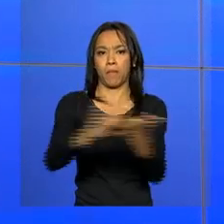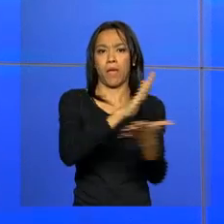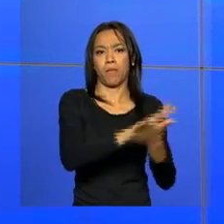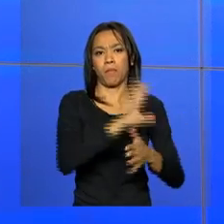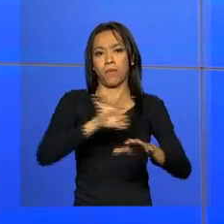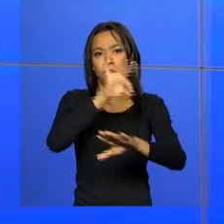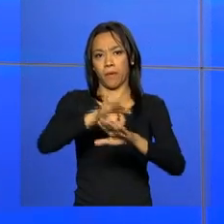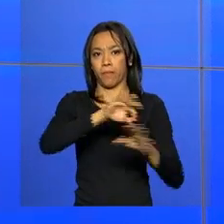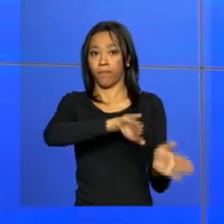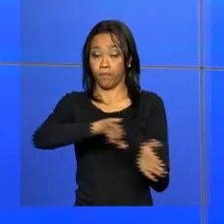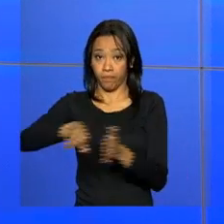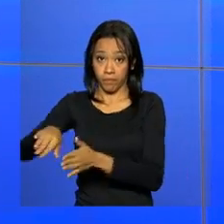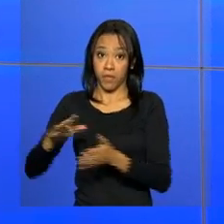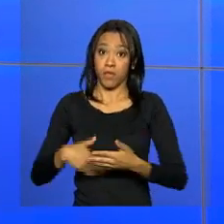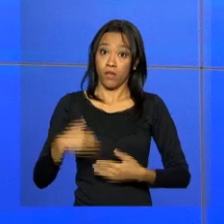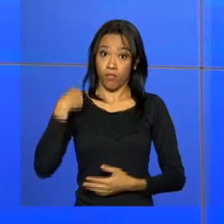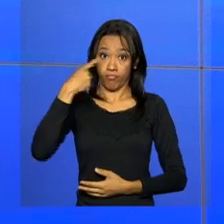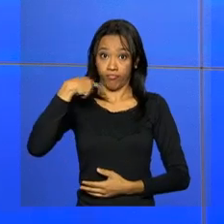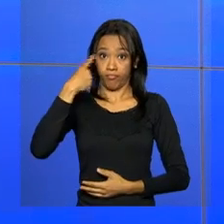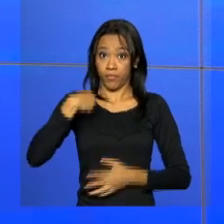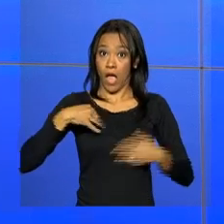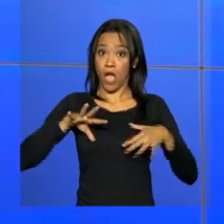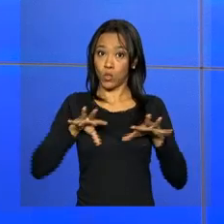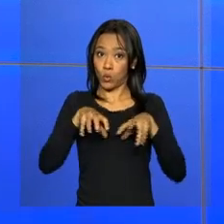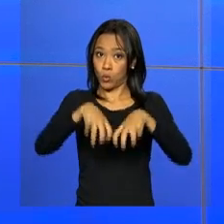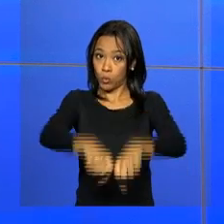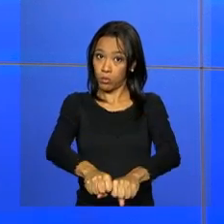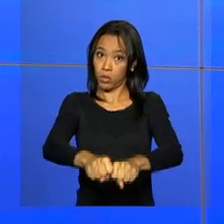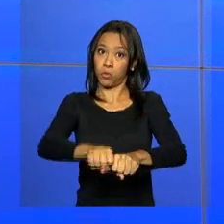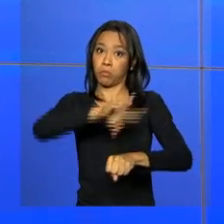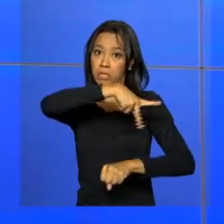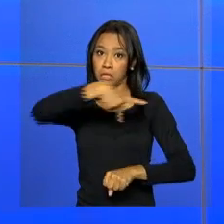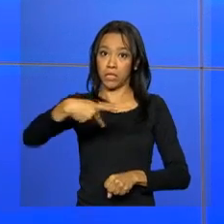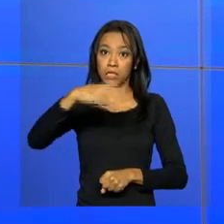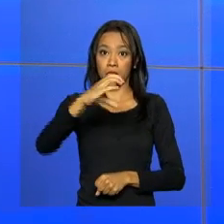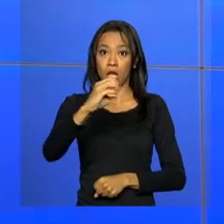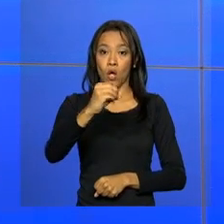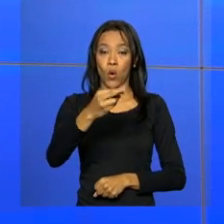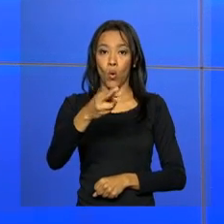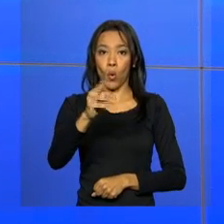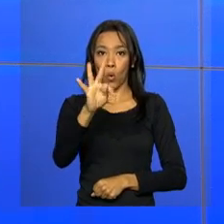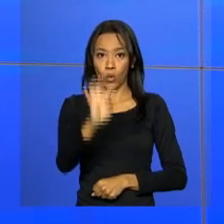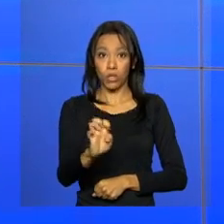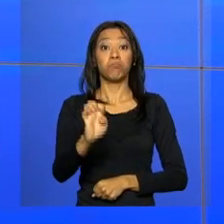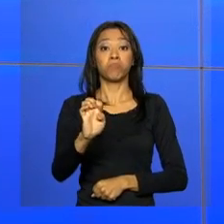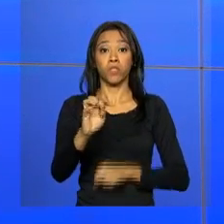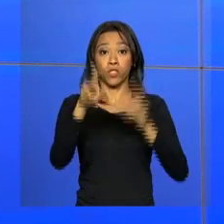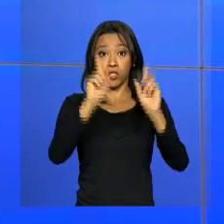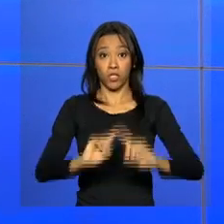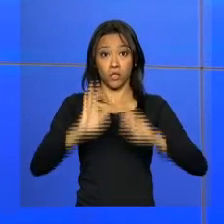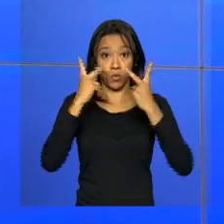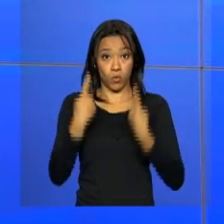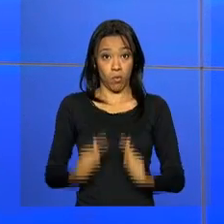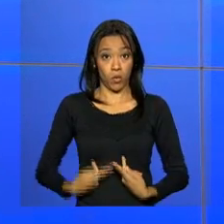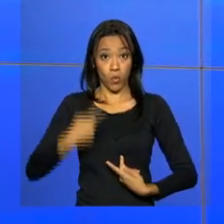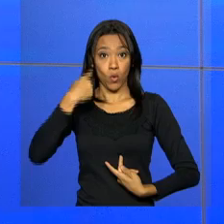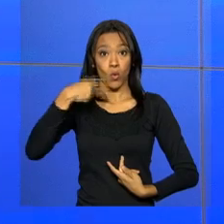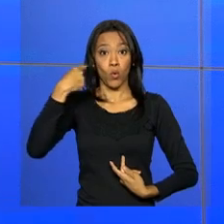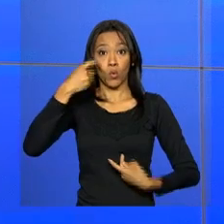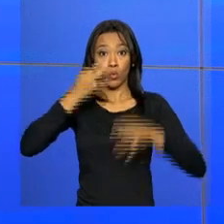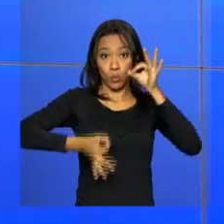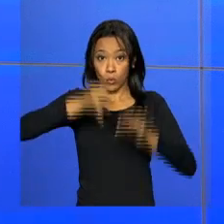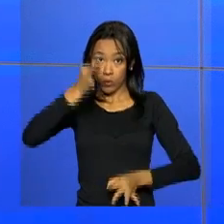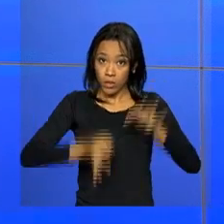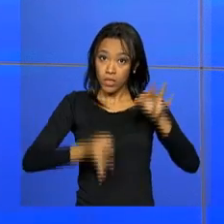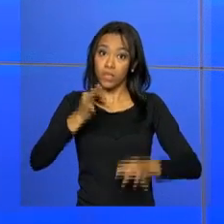magistrado brasileiro assumiu a presidência da Corte Interamericana de Direitos Humanos. A posse do juiz Roberto de Figueiredo